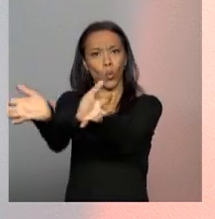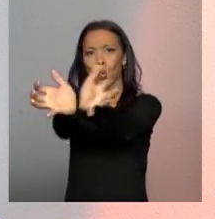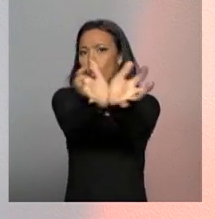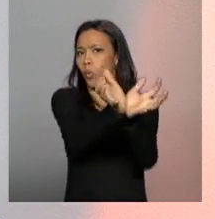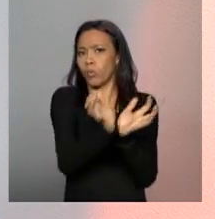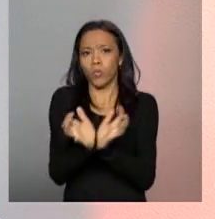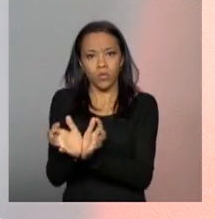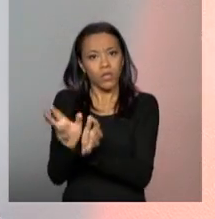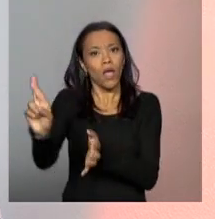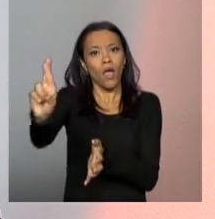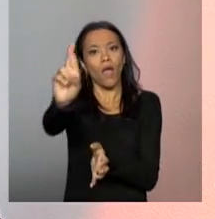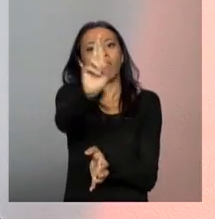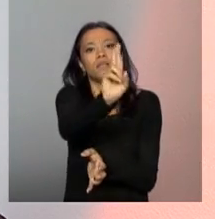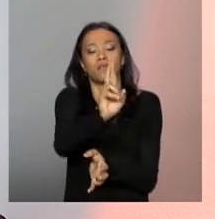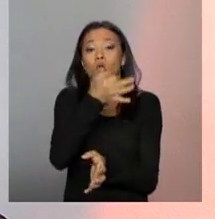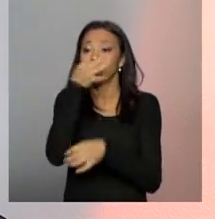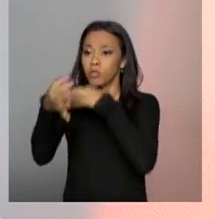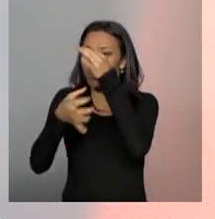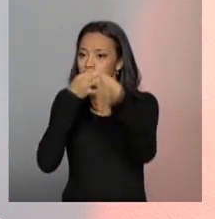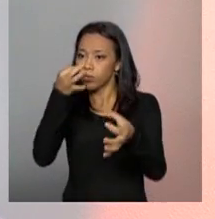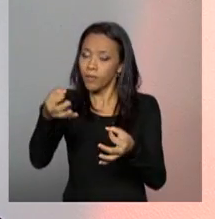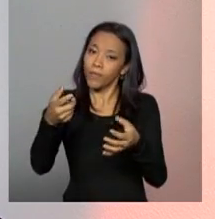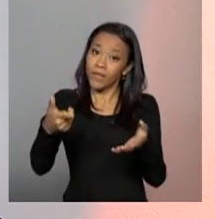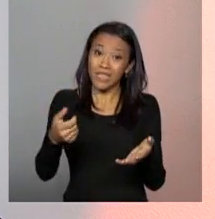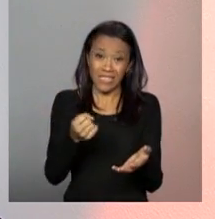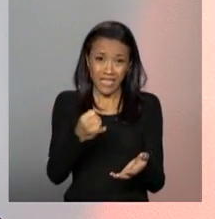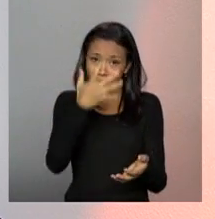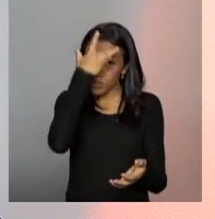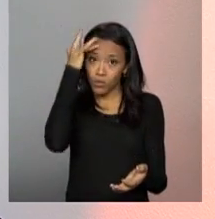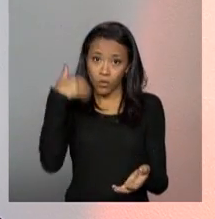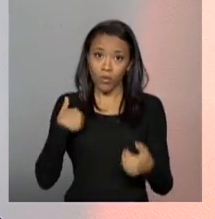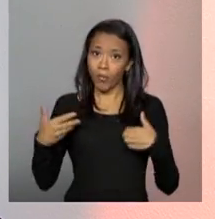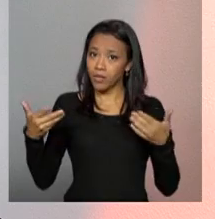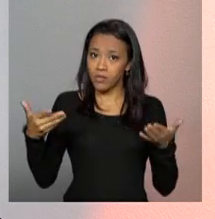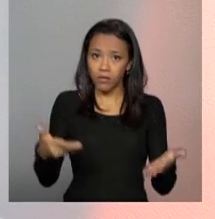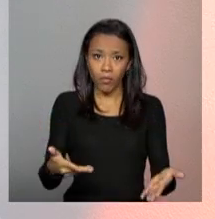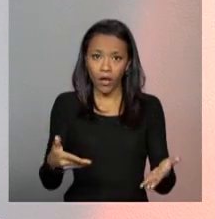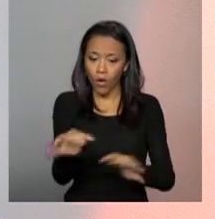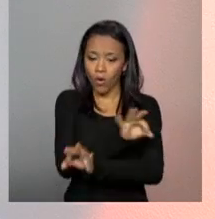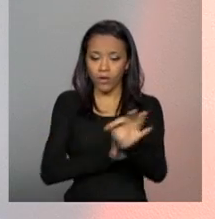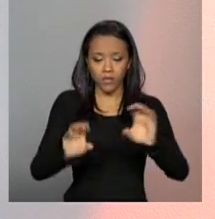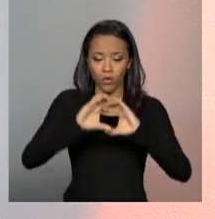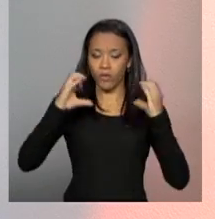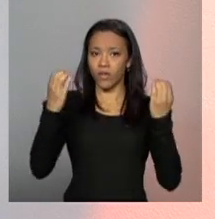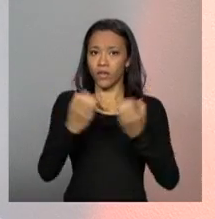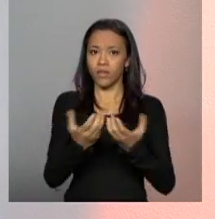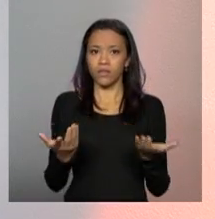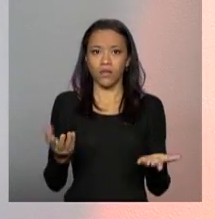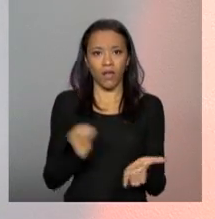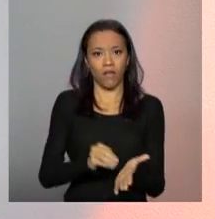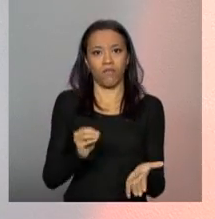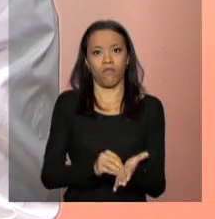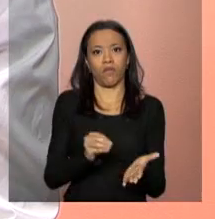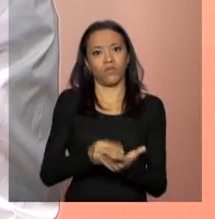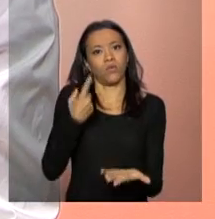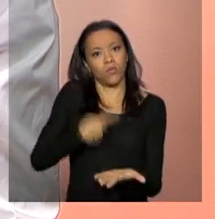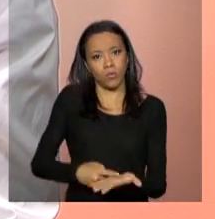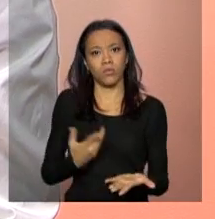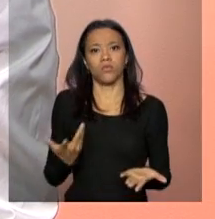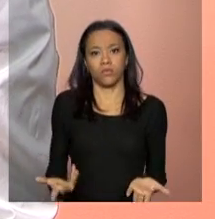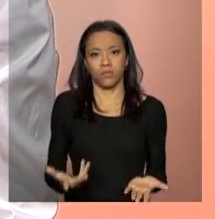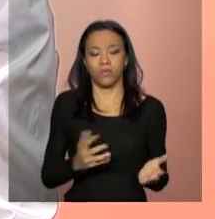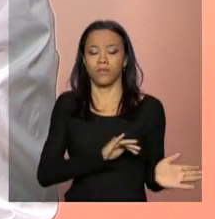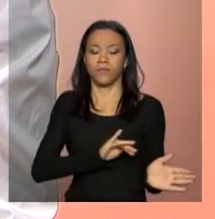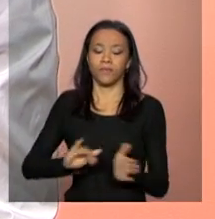chegaria a ser um ato de responsabilidade alguém deixar de permitir à sociedade participar de um processo desse. Conselheira,